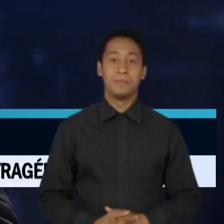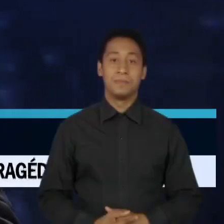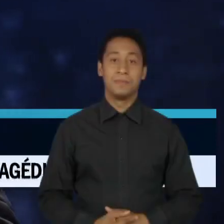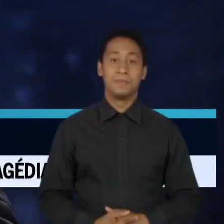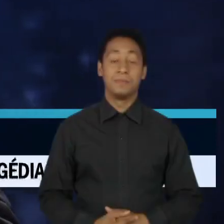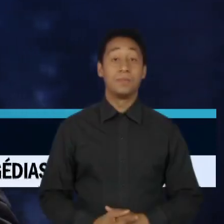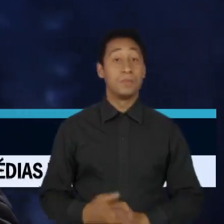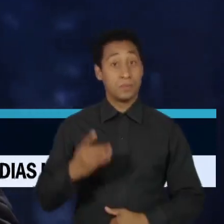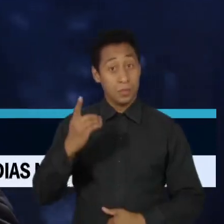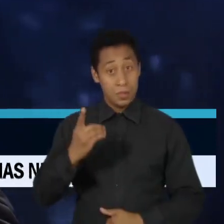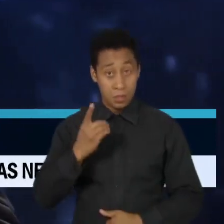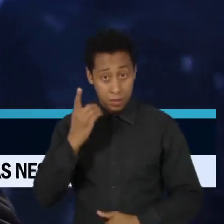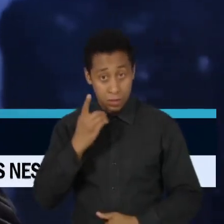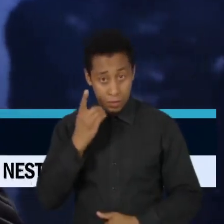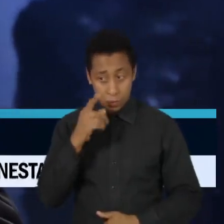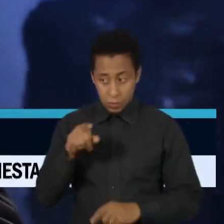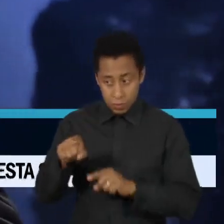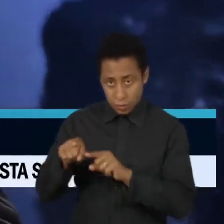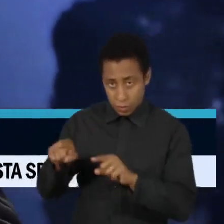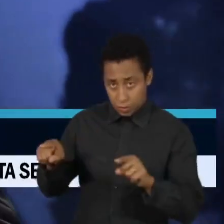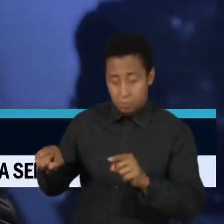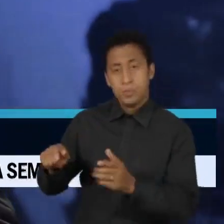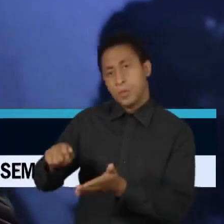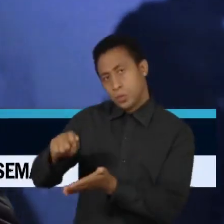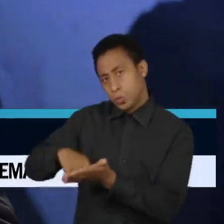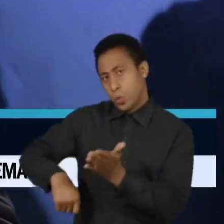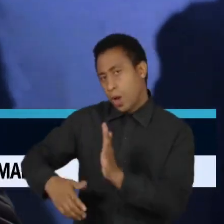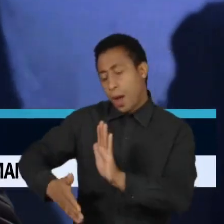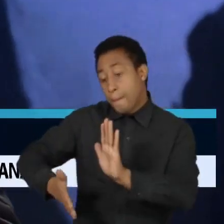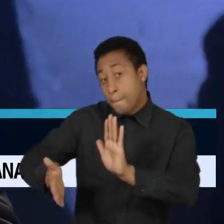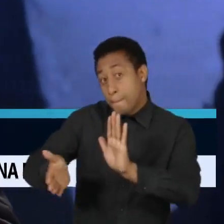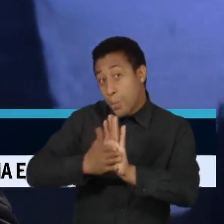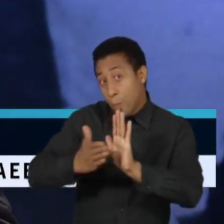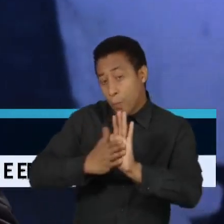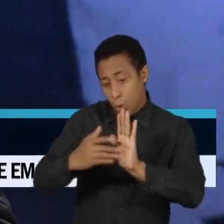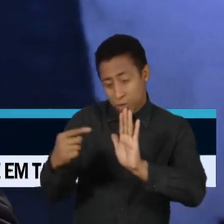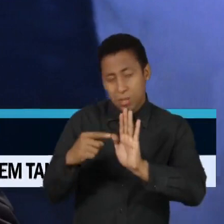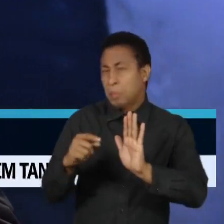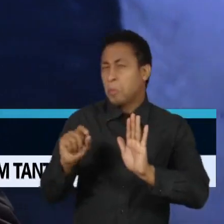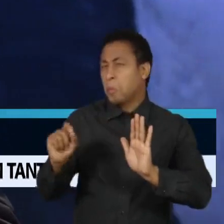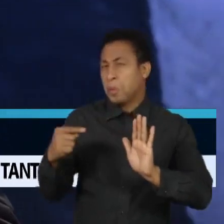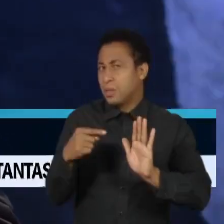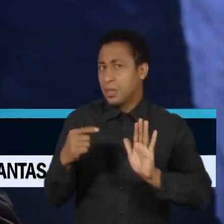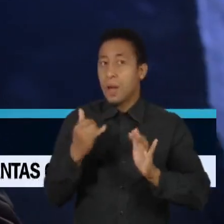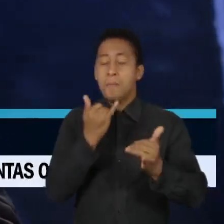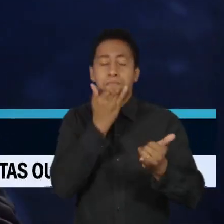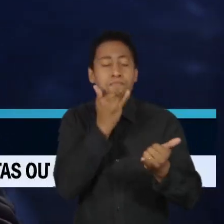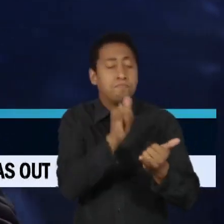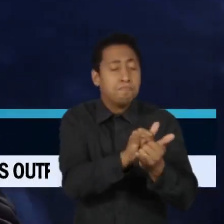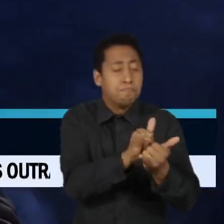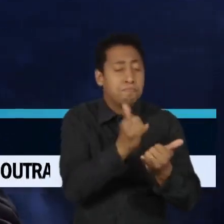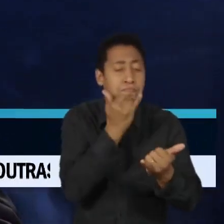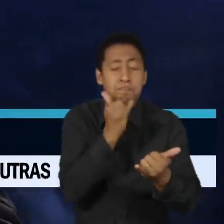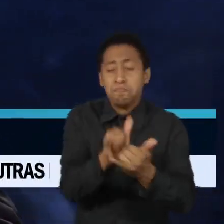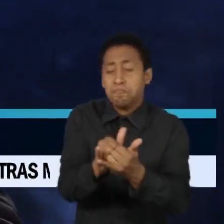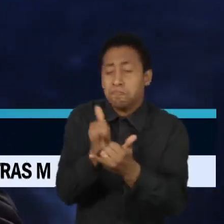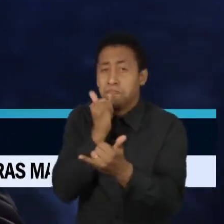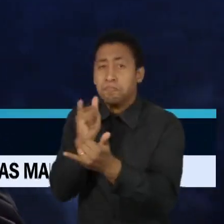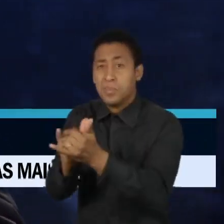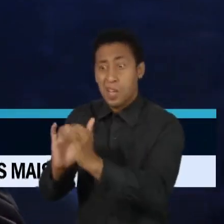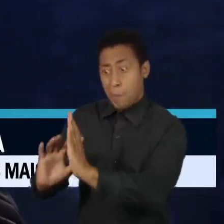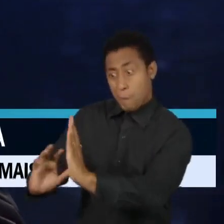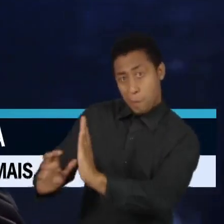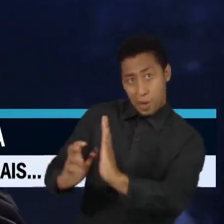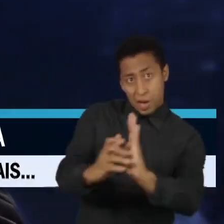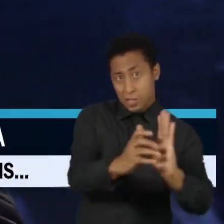Deputados que assinaram a proposta que estabelece a maior anistia da história para os partidos políticos estão na mira de entidades que